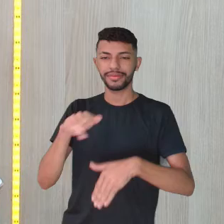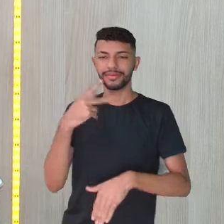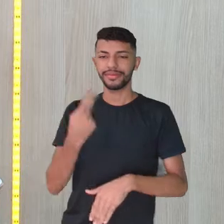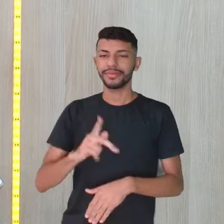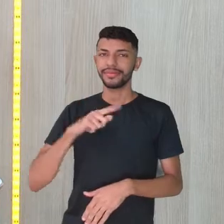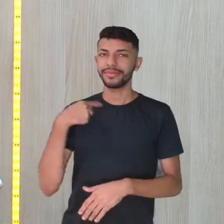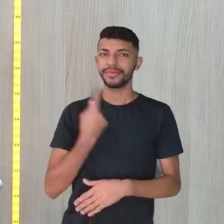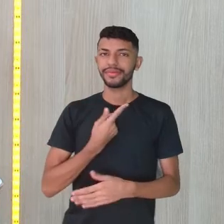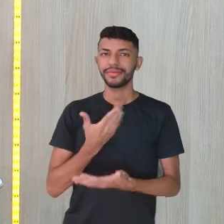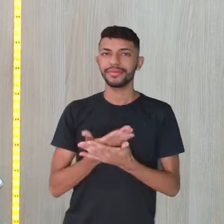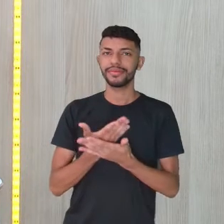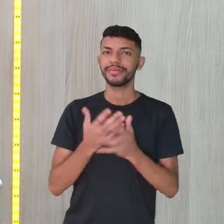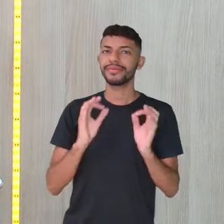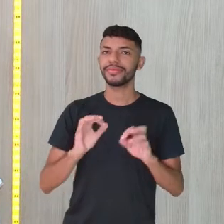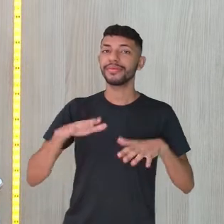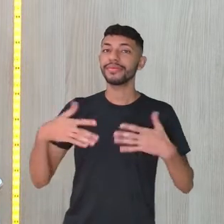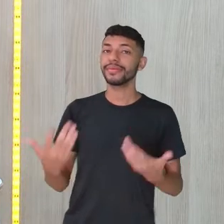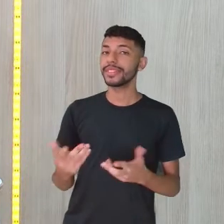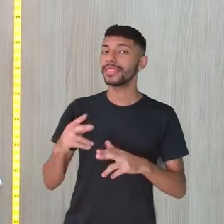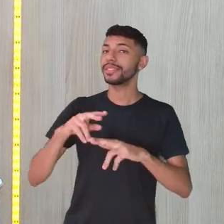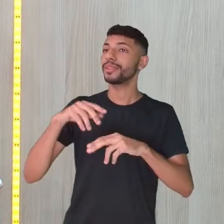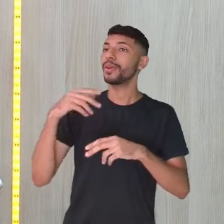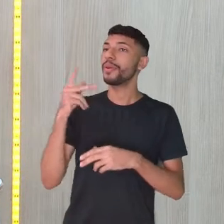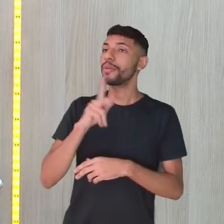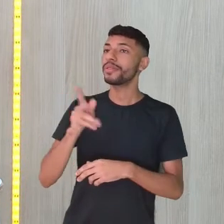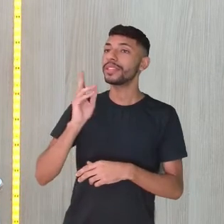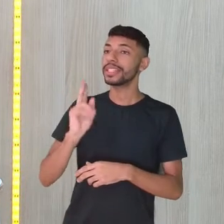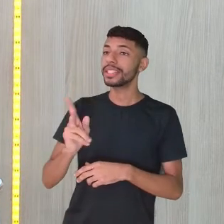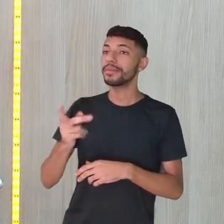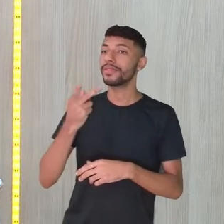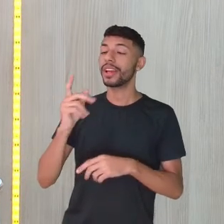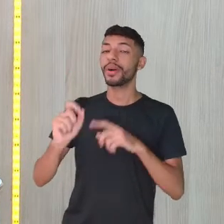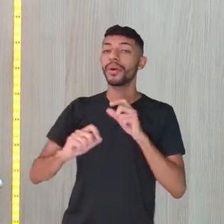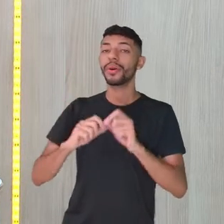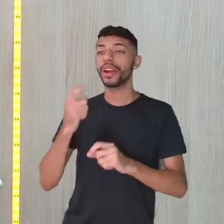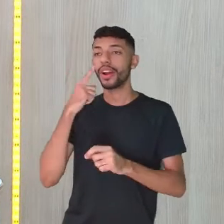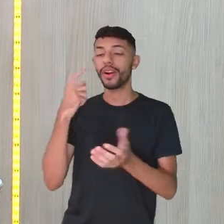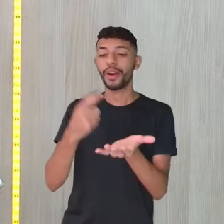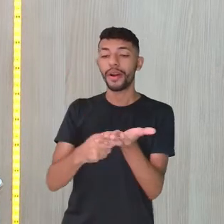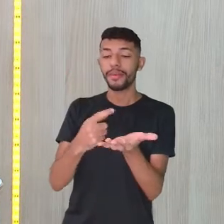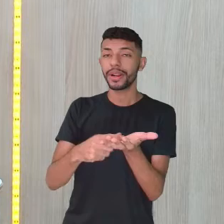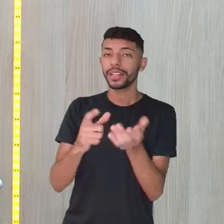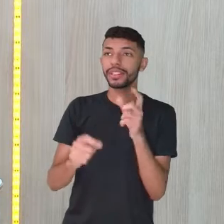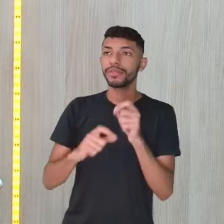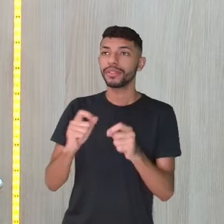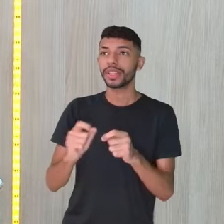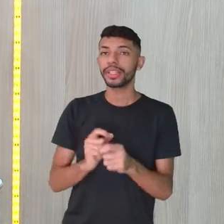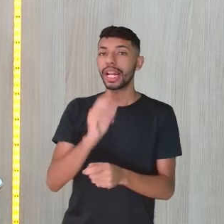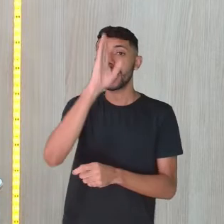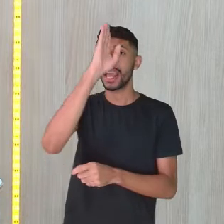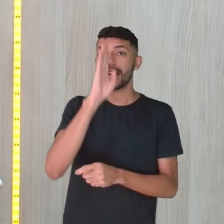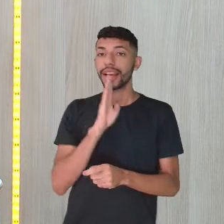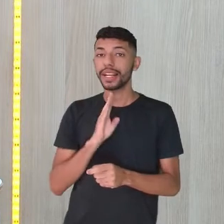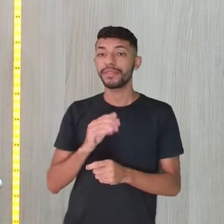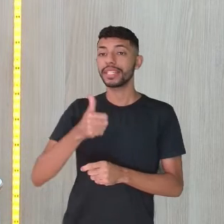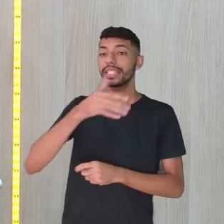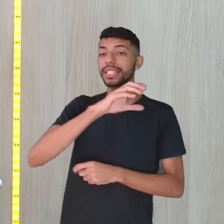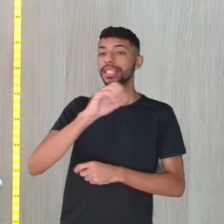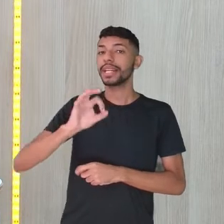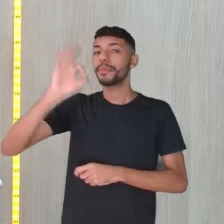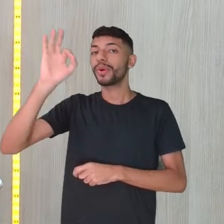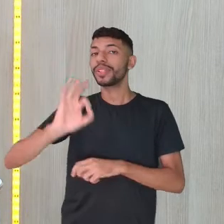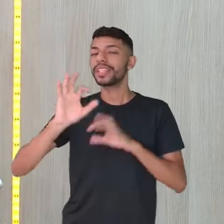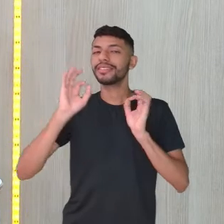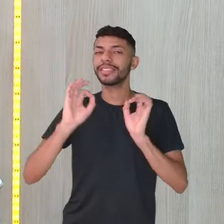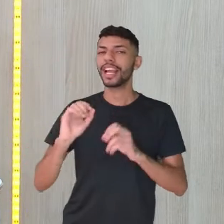as nossas aulas. E aí, como o professor sempre alerta, o aplicativo 100% gratuito não vai consumir o pacote de